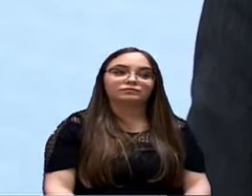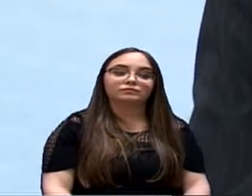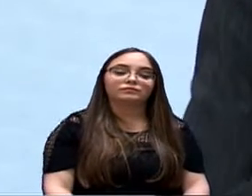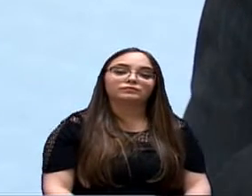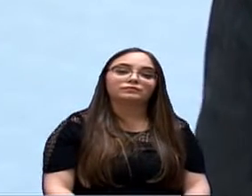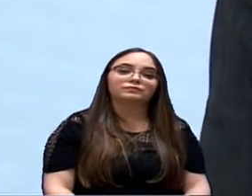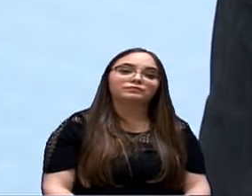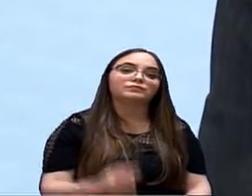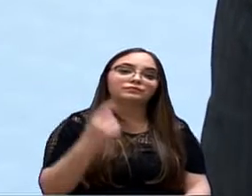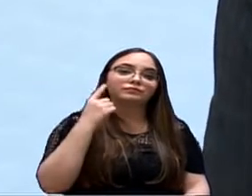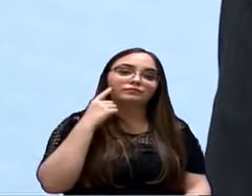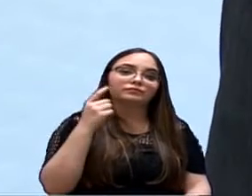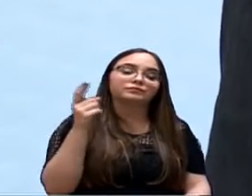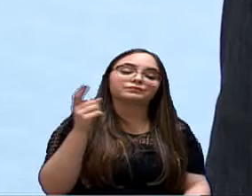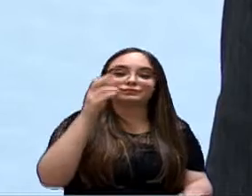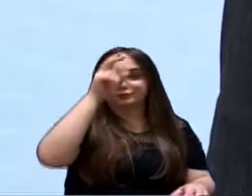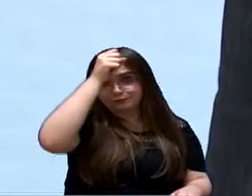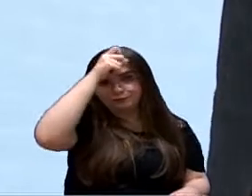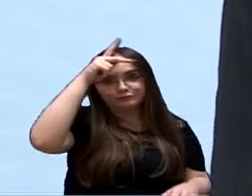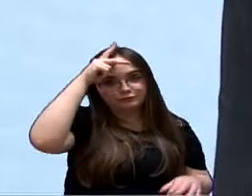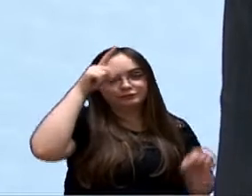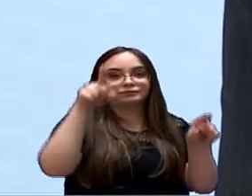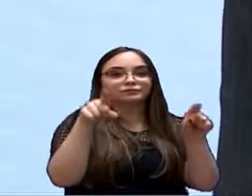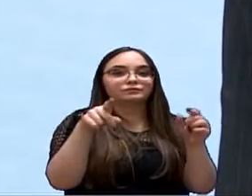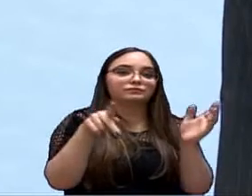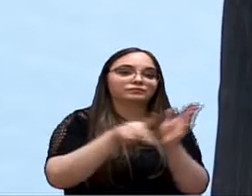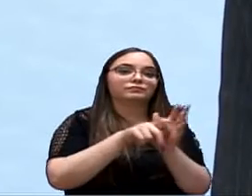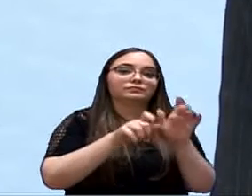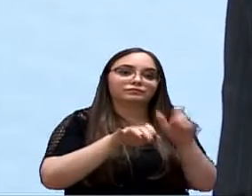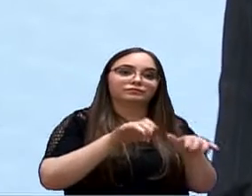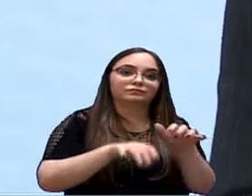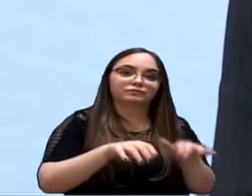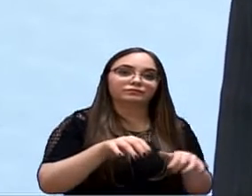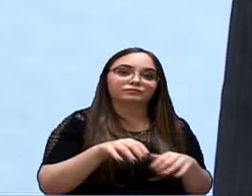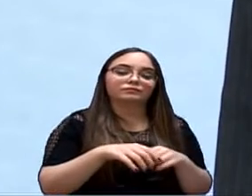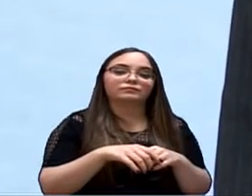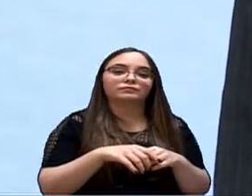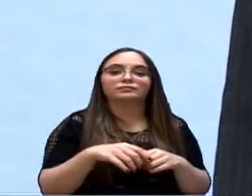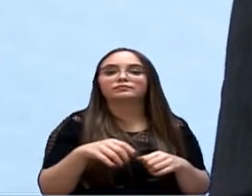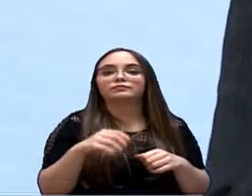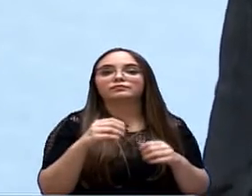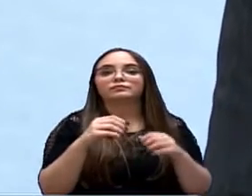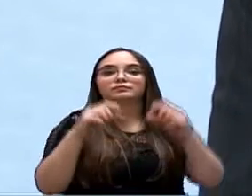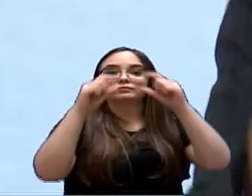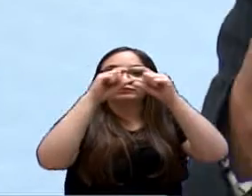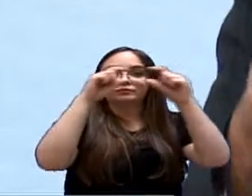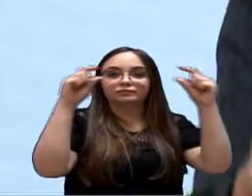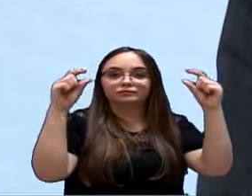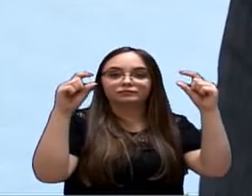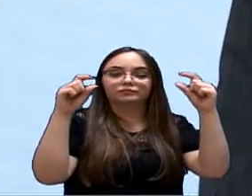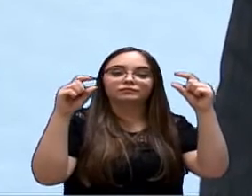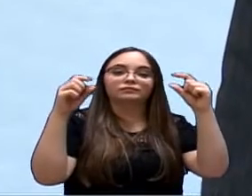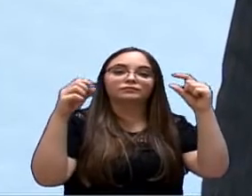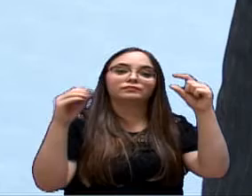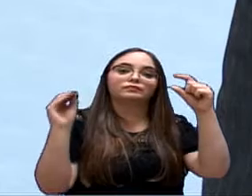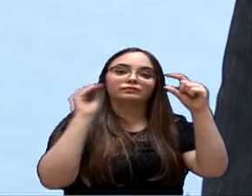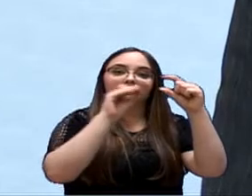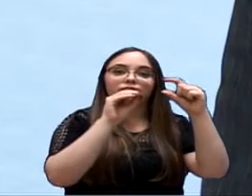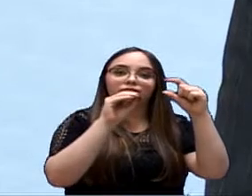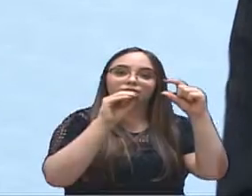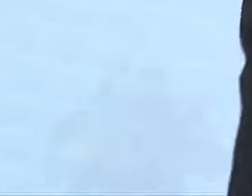Disponibilizar em sítio oficial da Prefeitura, em sua página oficial, na parte superior, com destaque, menção ao